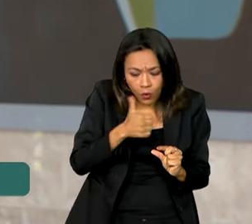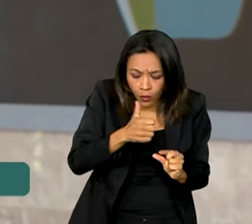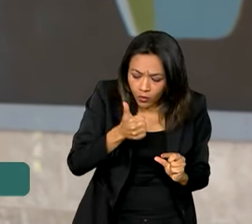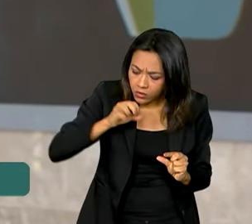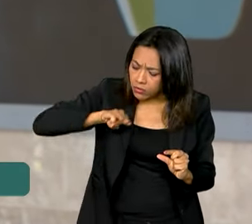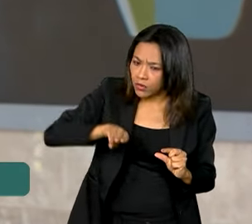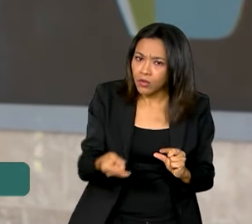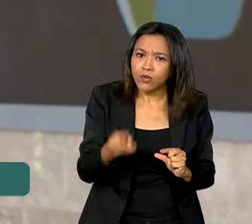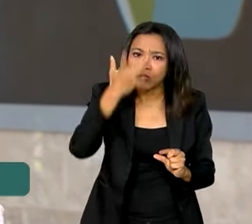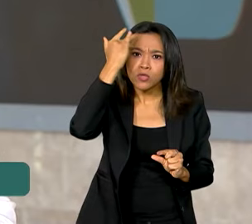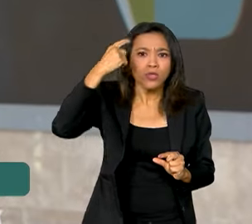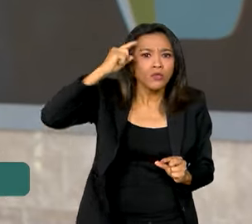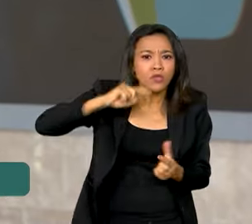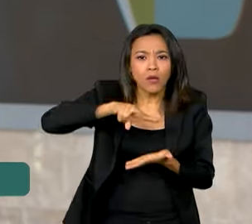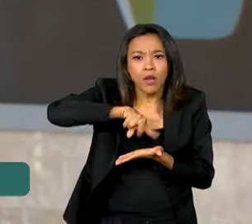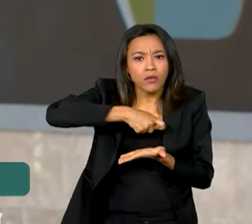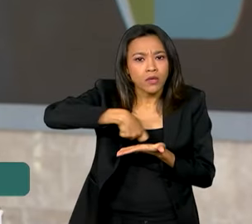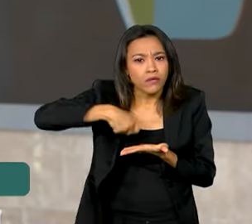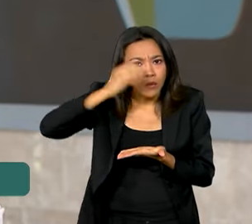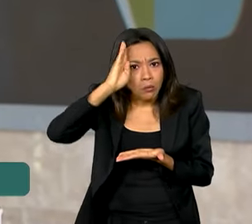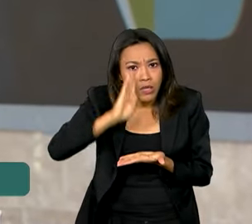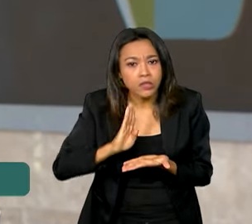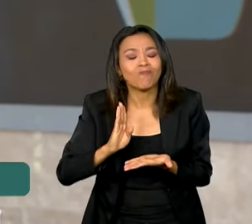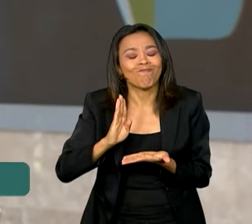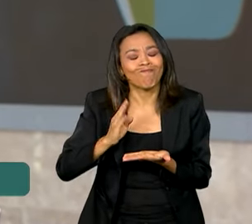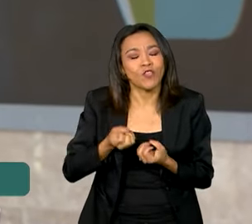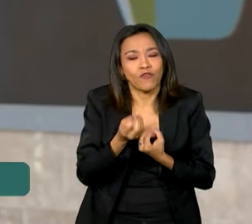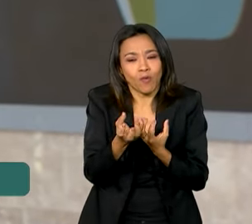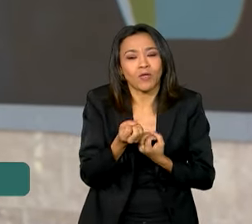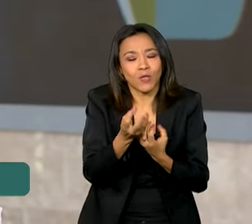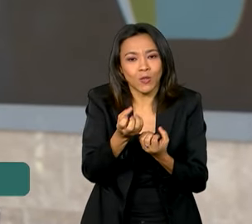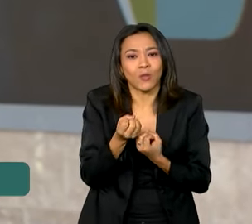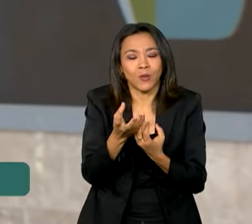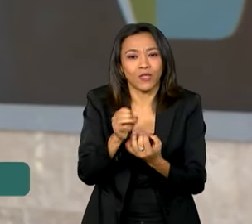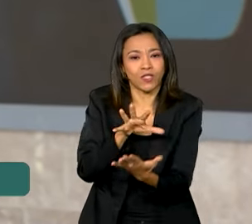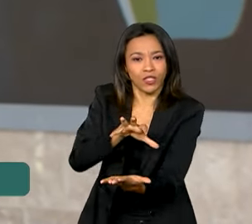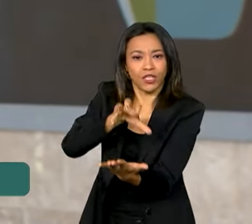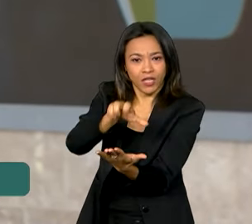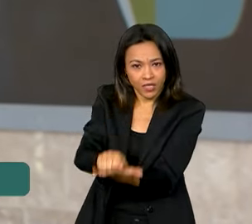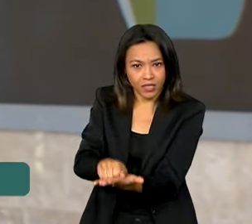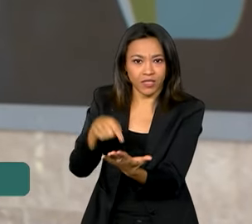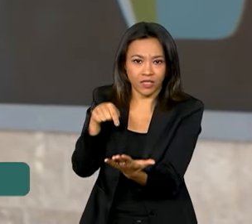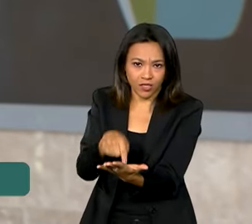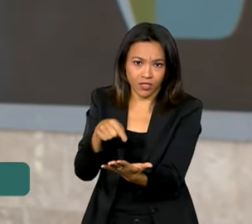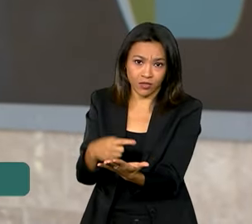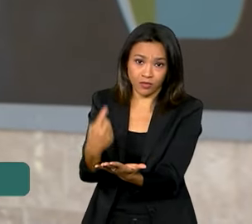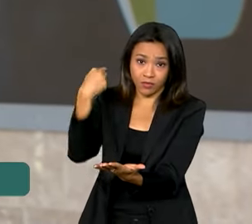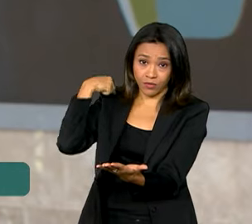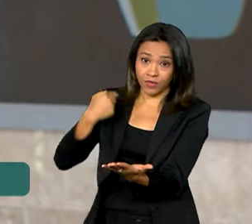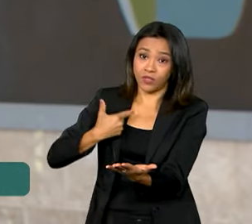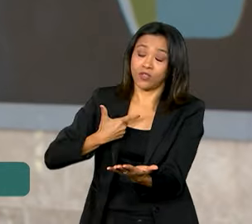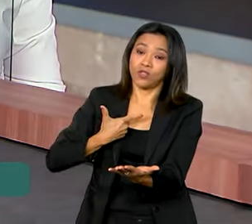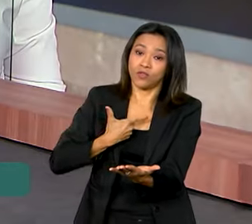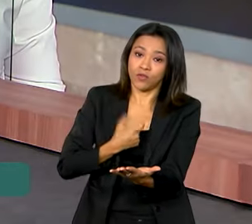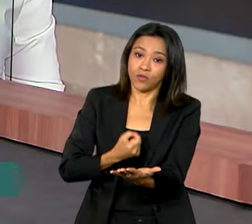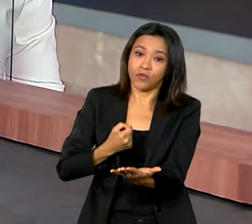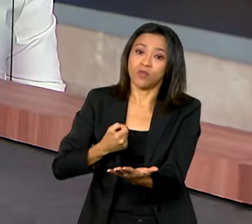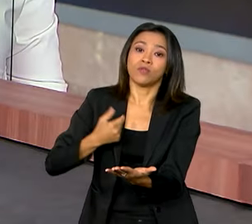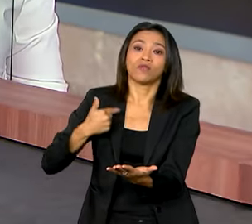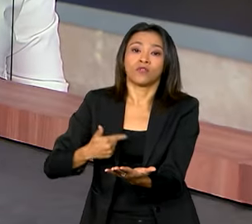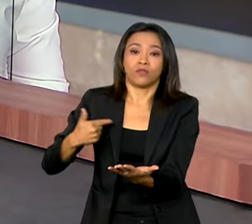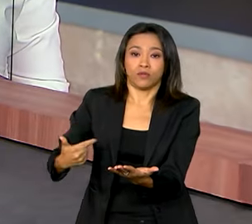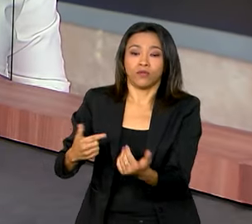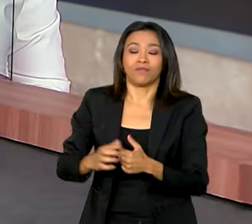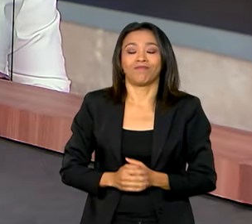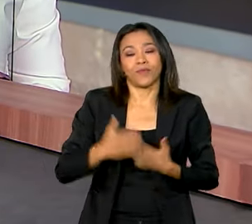pessoas não alfabetizadas no Brasil, segundo dados do Censo Demográfico de 2022. Carol. Muito